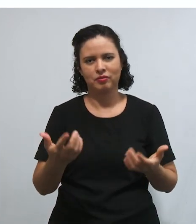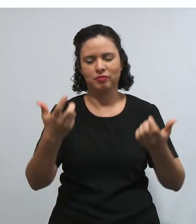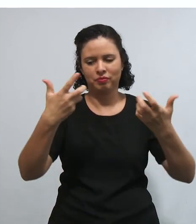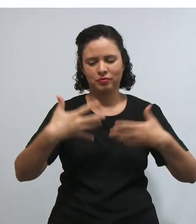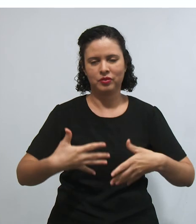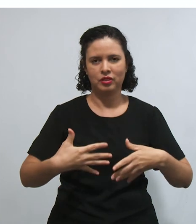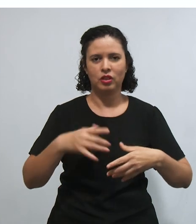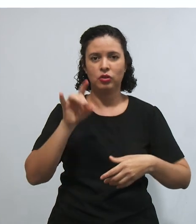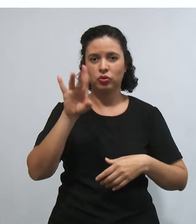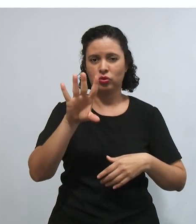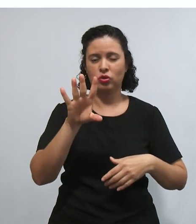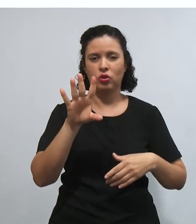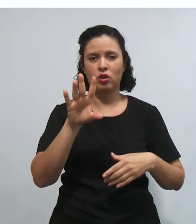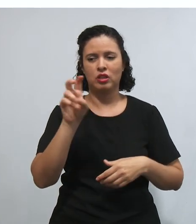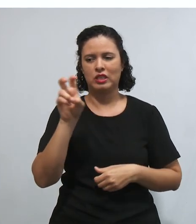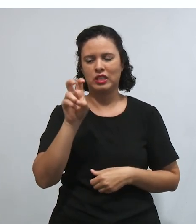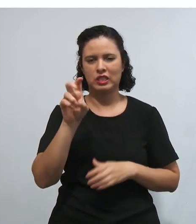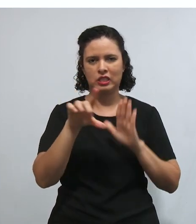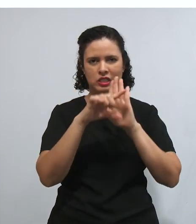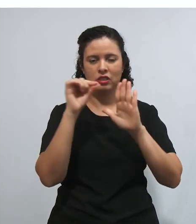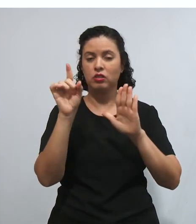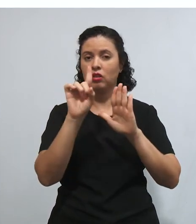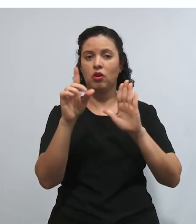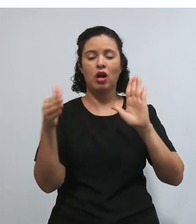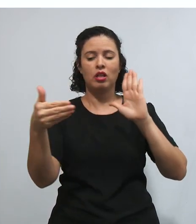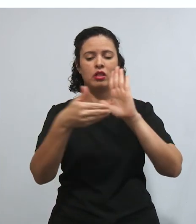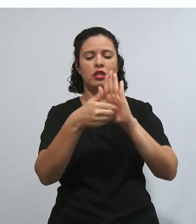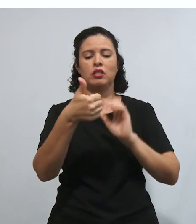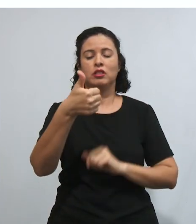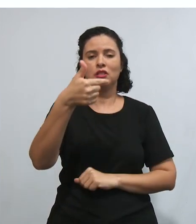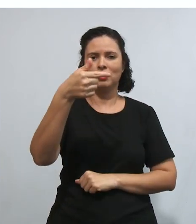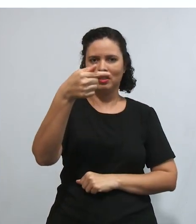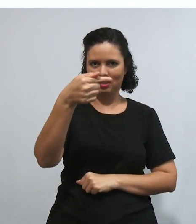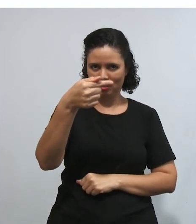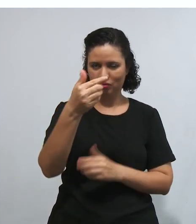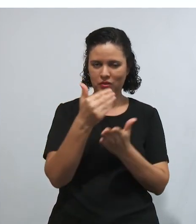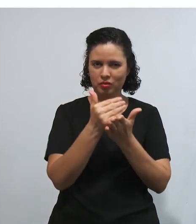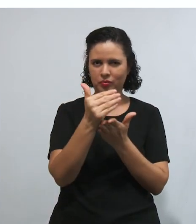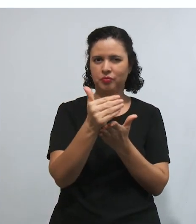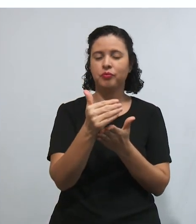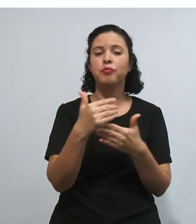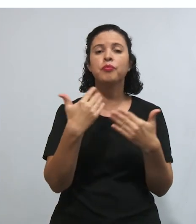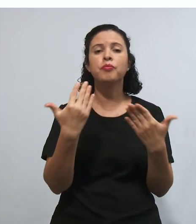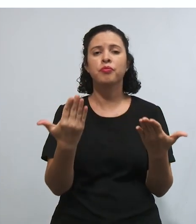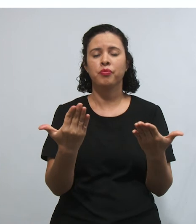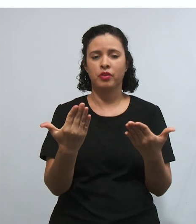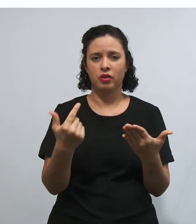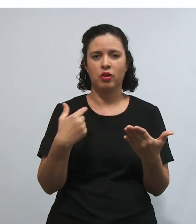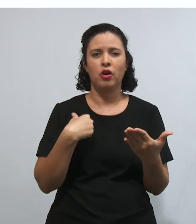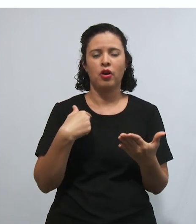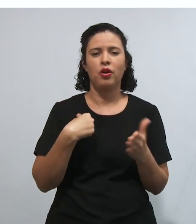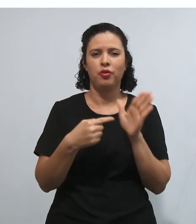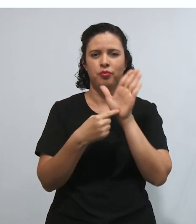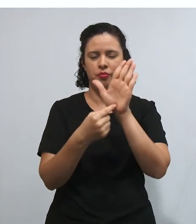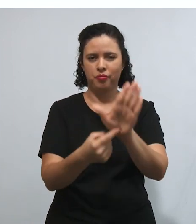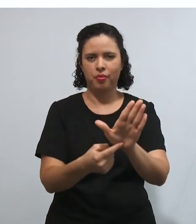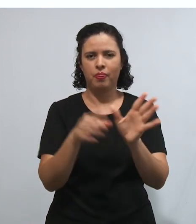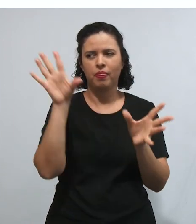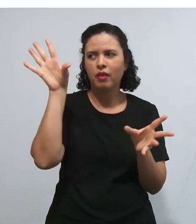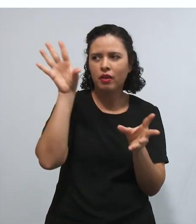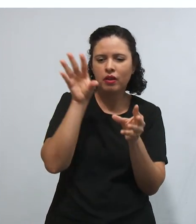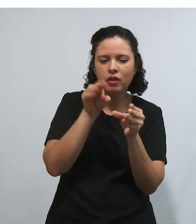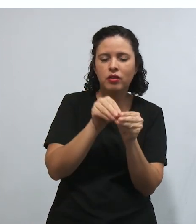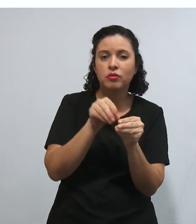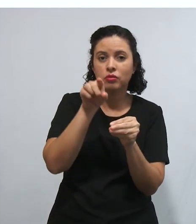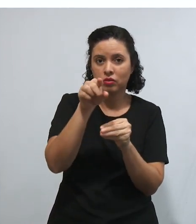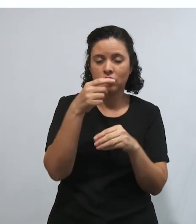5º, não, unicamente, ele vai até o artigo 17, só ali para começar. Então, quando eu fiz aquela apresentação ali, você tem que,